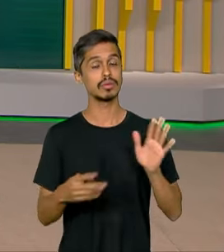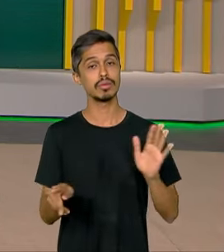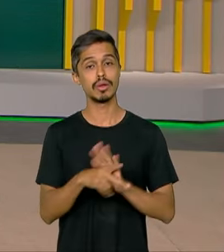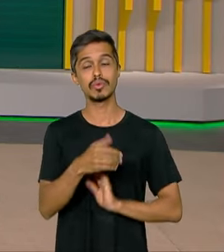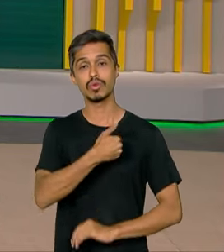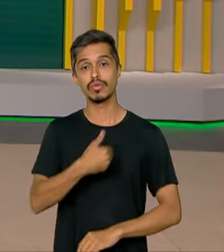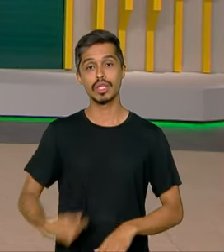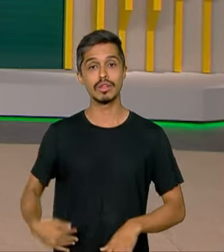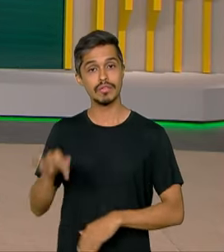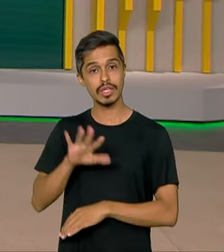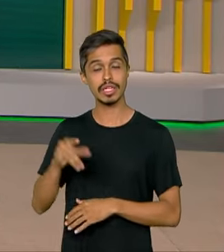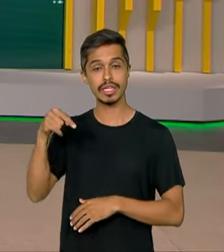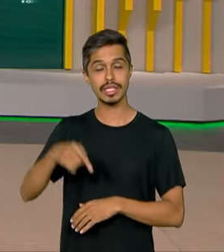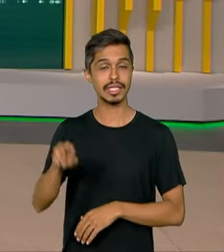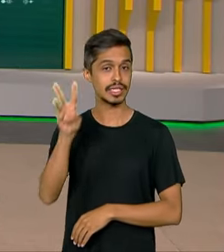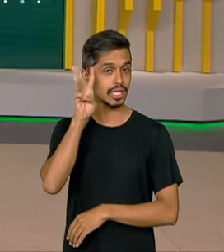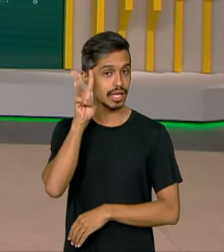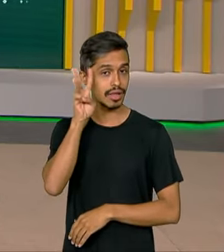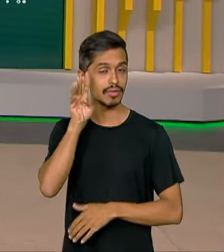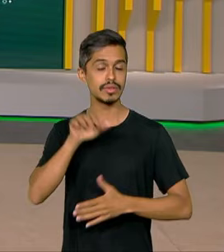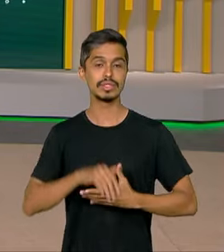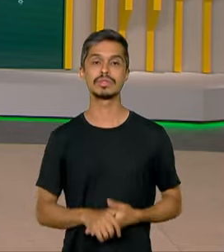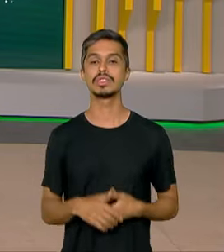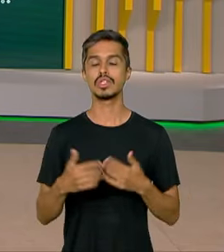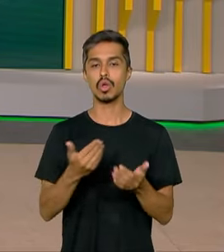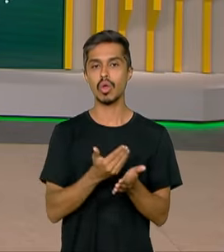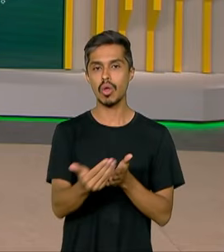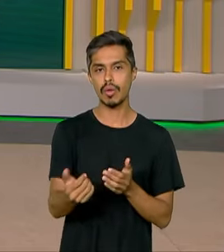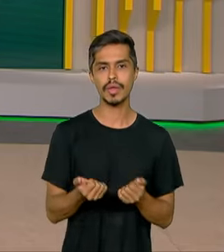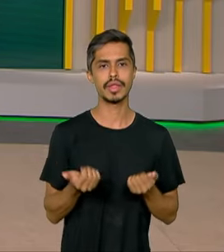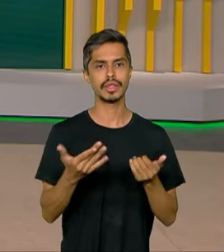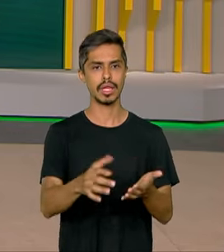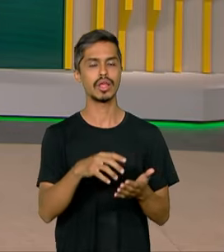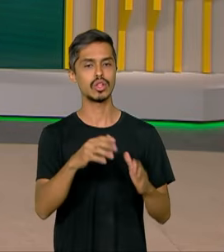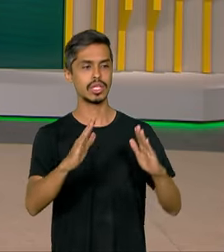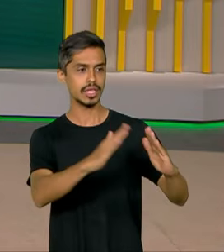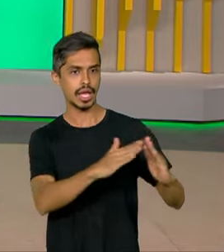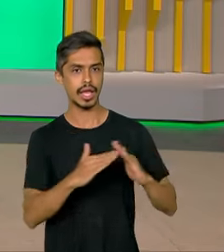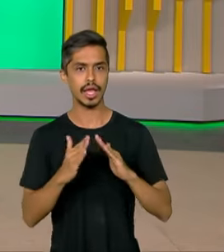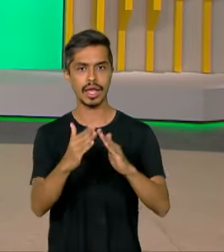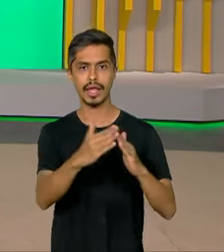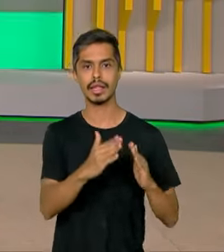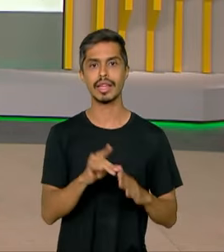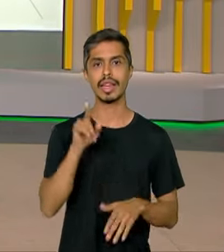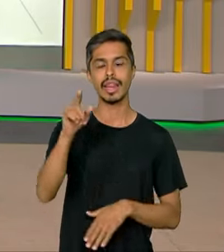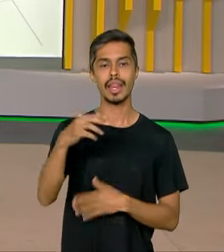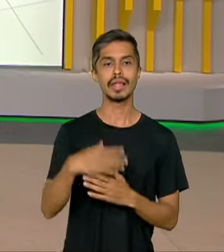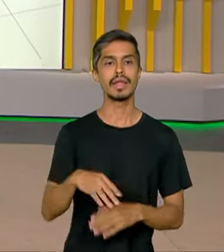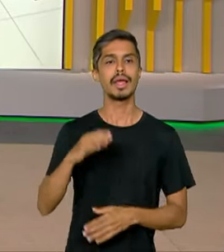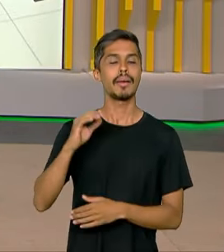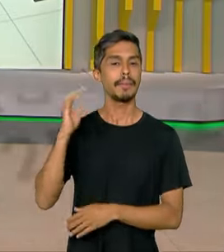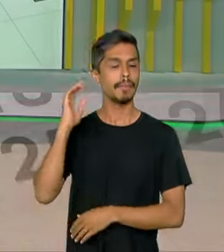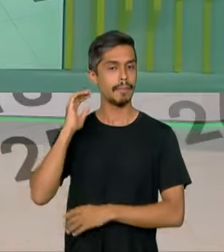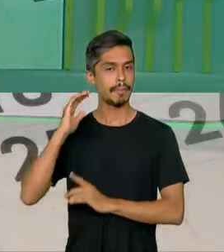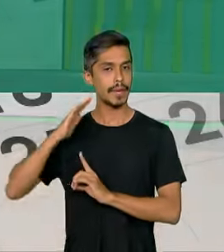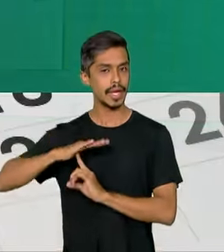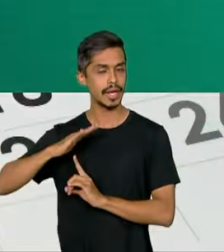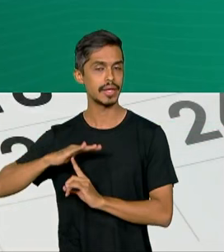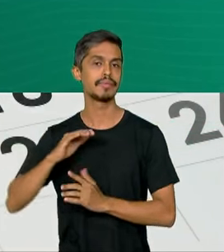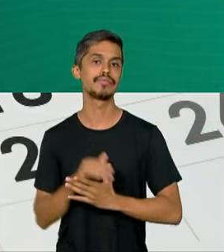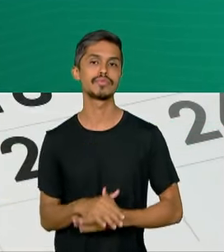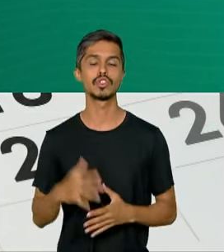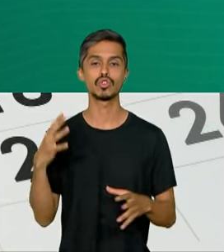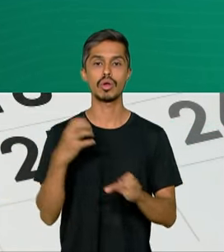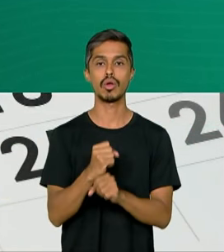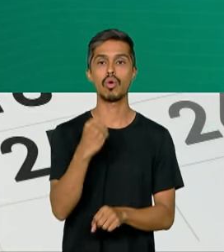federal nesta terça-feira, começando com a entrega de unidades habitacionais na Paraíba. Ao todo, serão